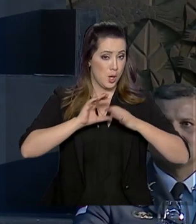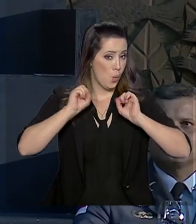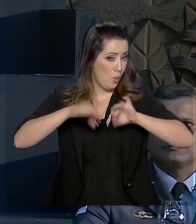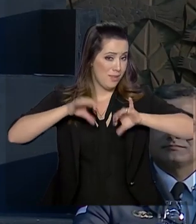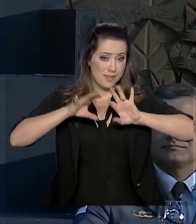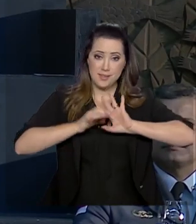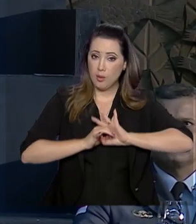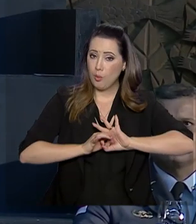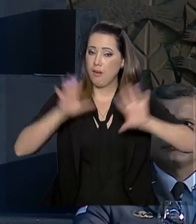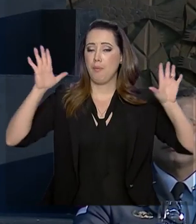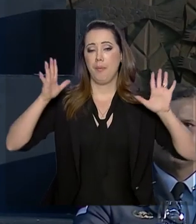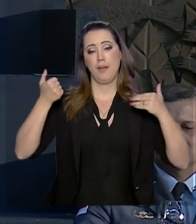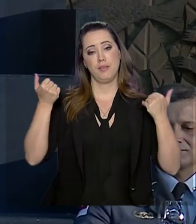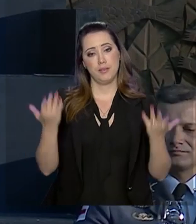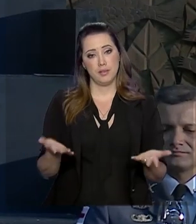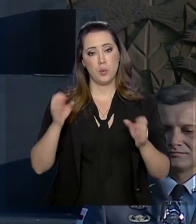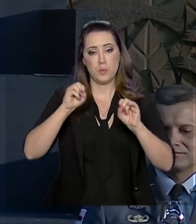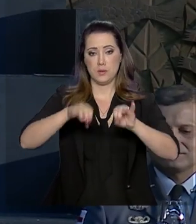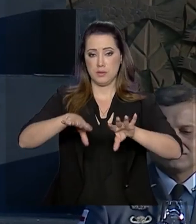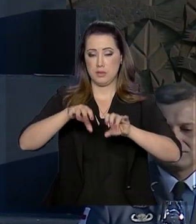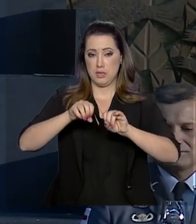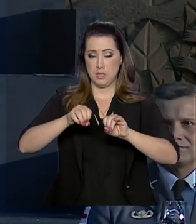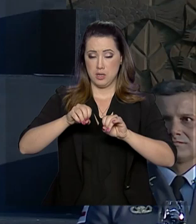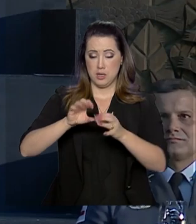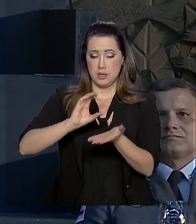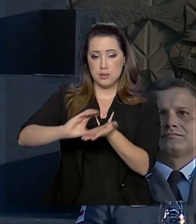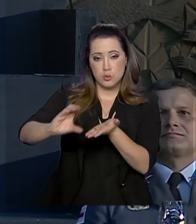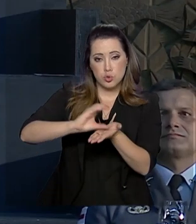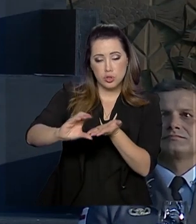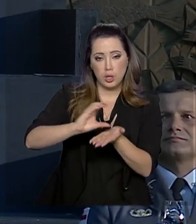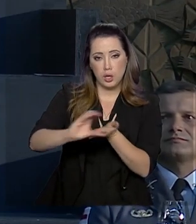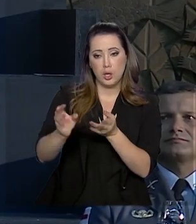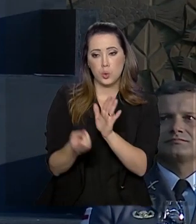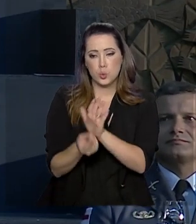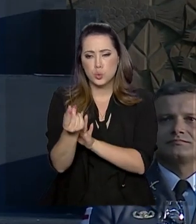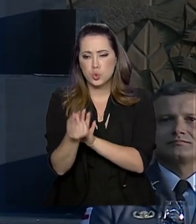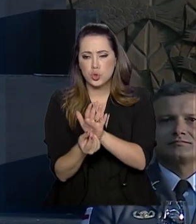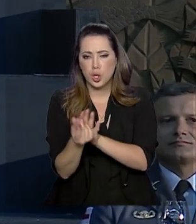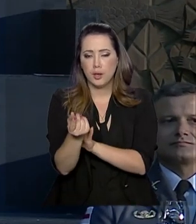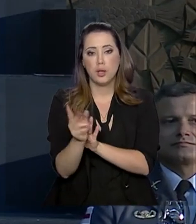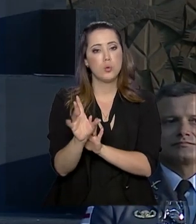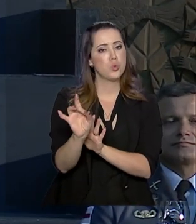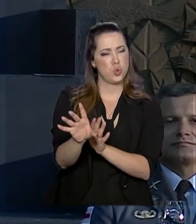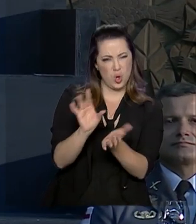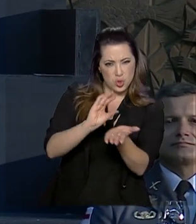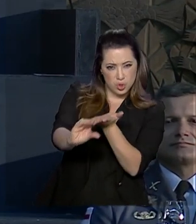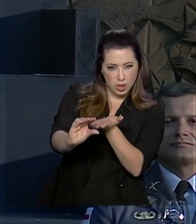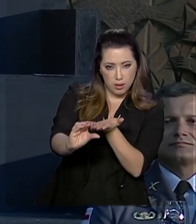Investir na educação não são apenas recursos, como alguns pregam por aí.